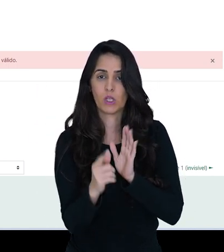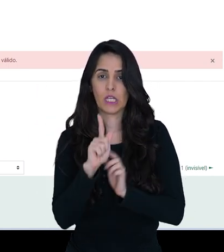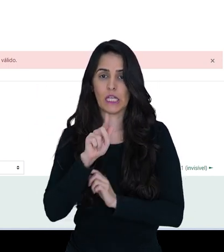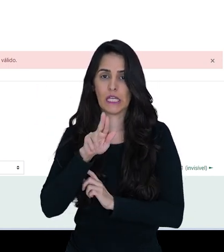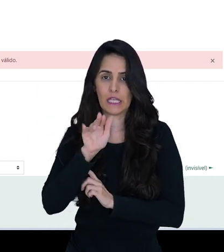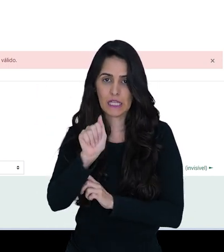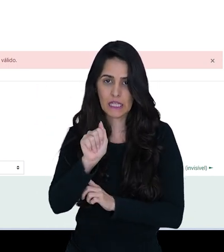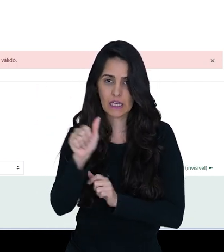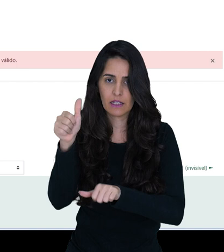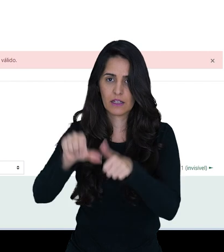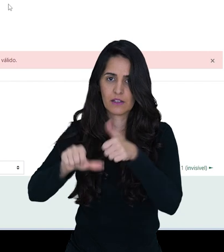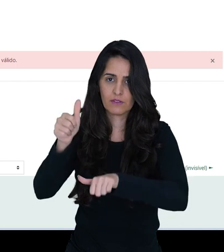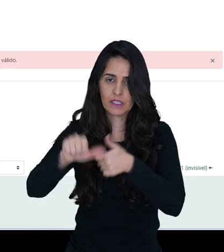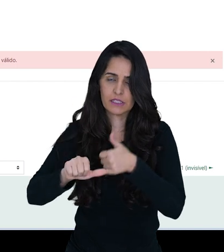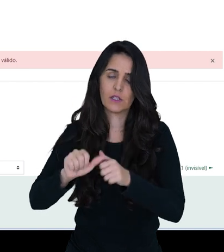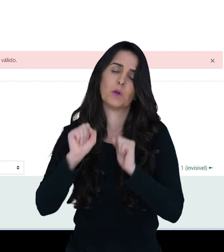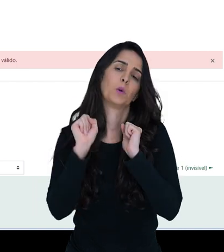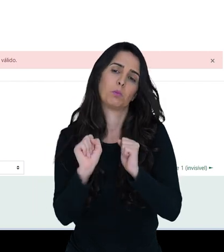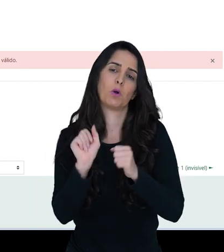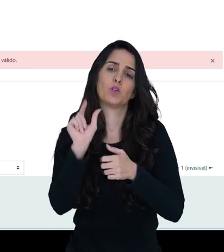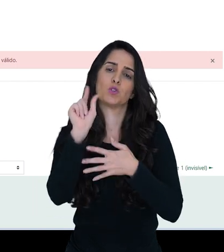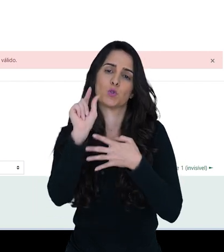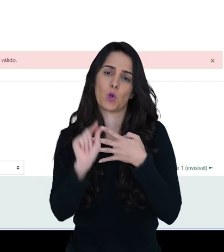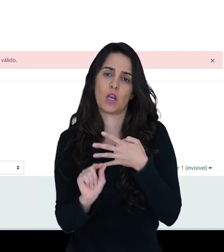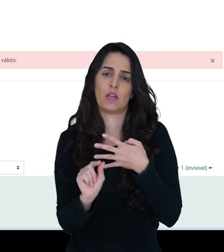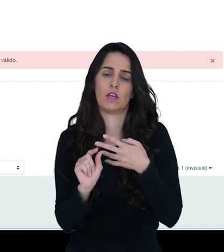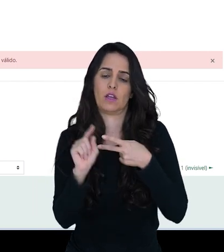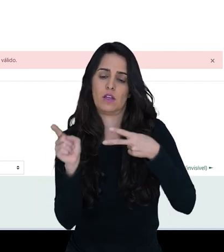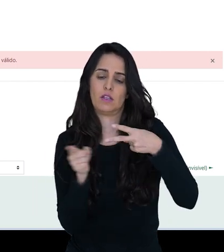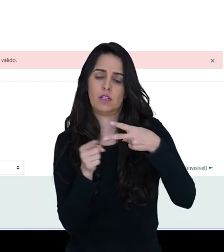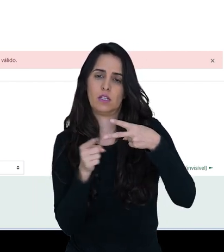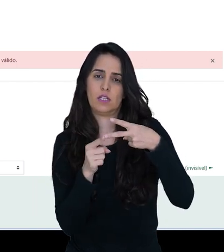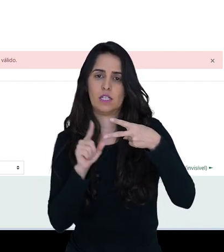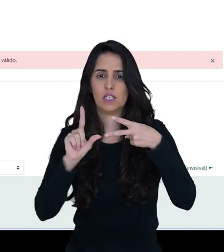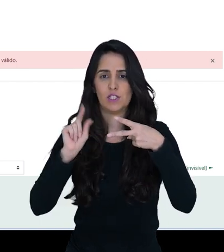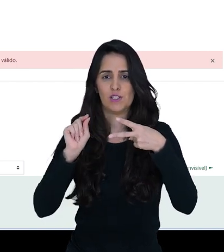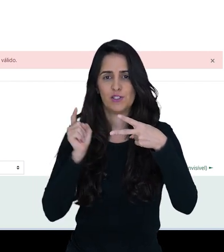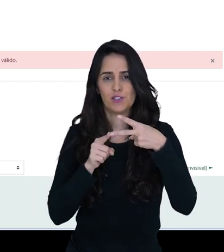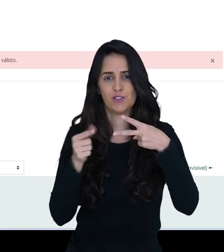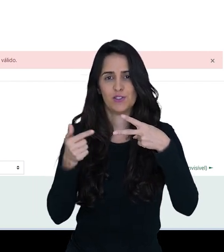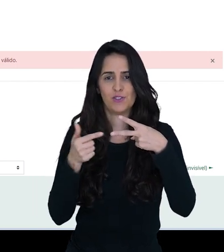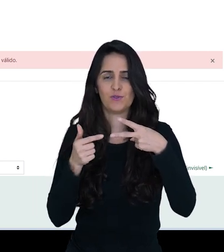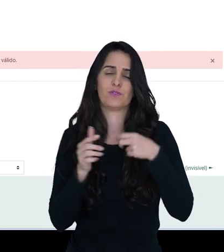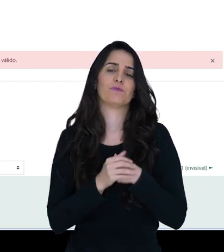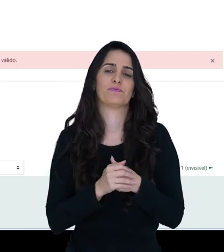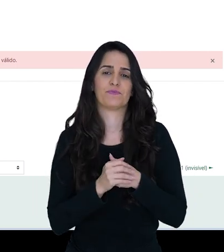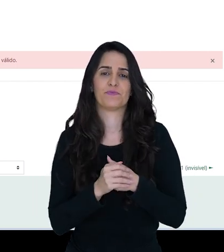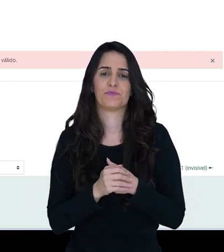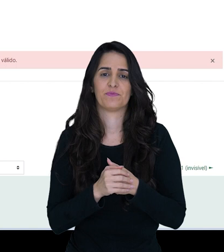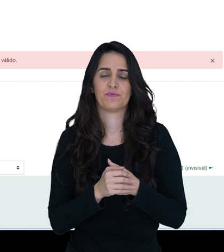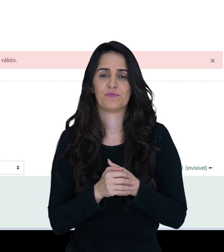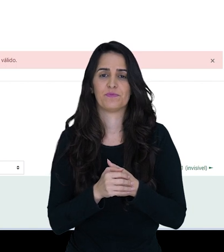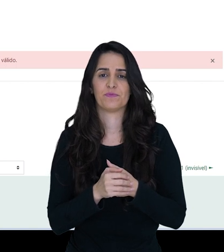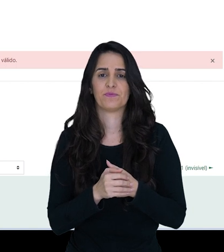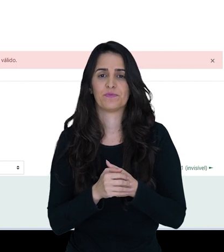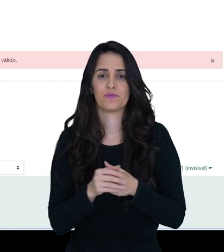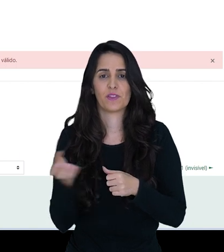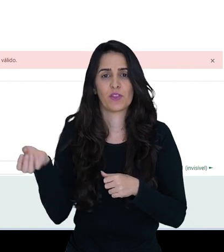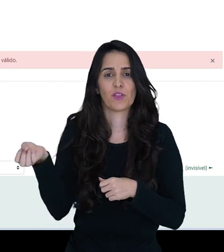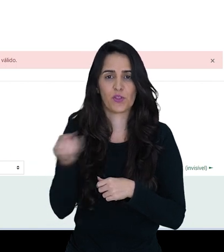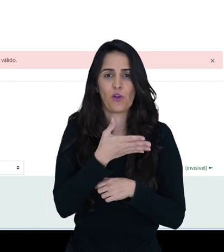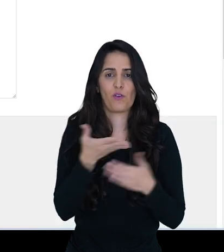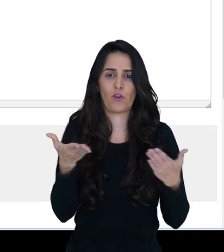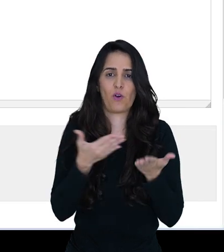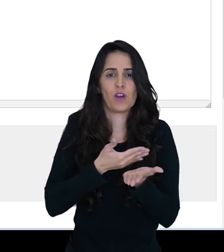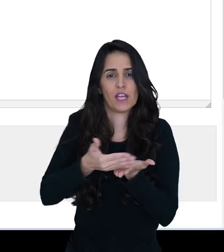avaliação, eu poderia então aqui selecionar essa segunda opção. Então vamos começar desta opção que é definir